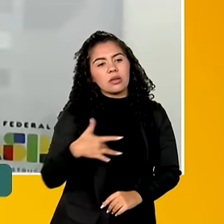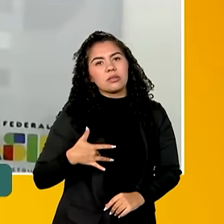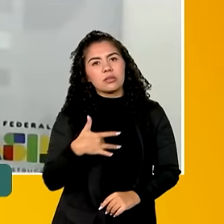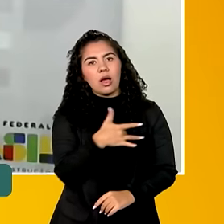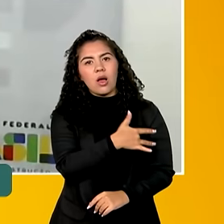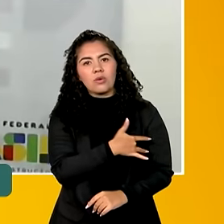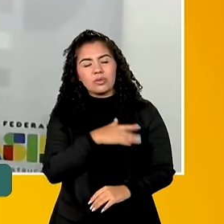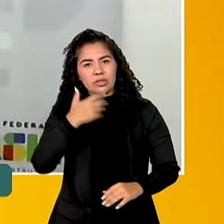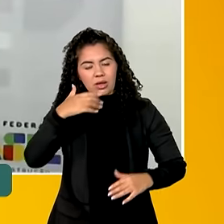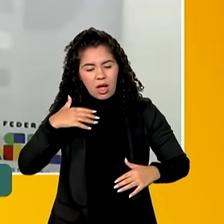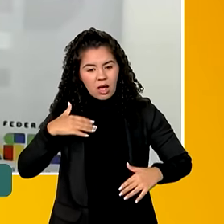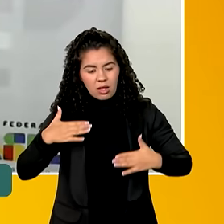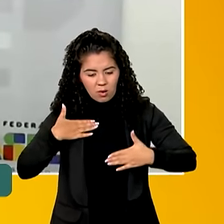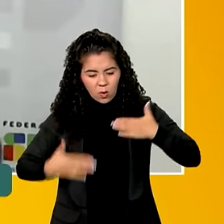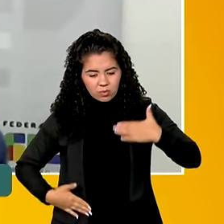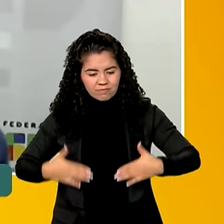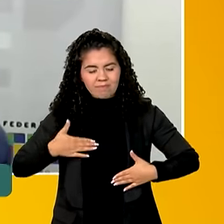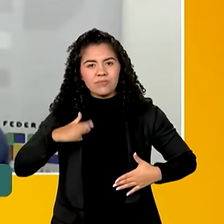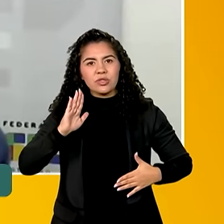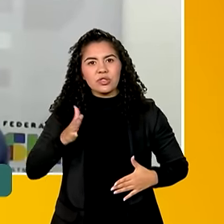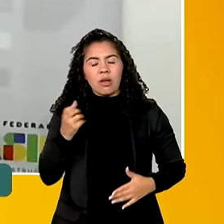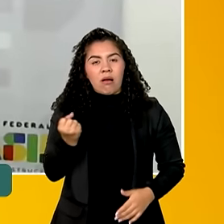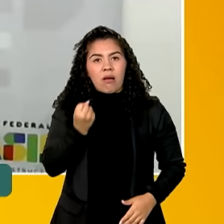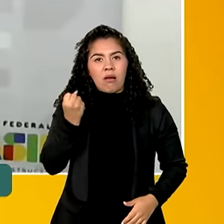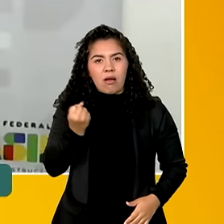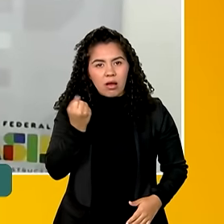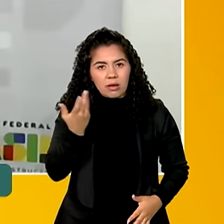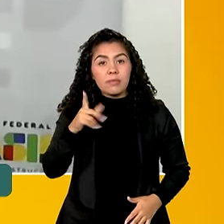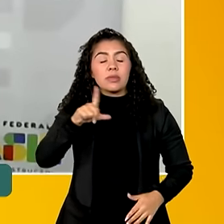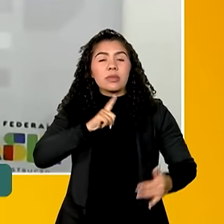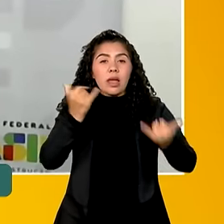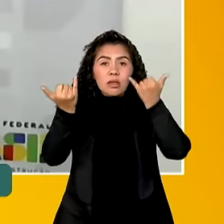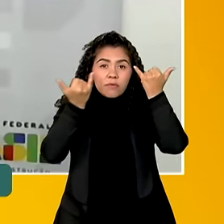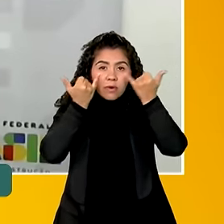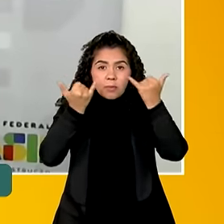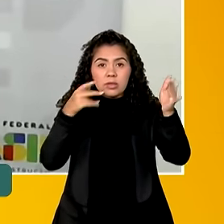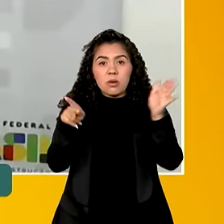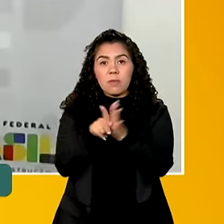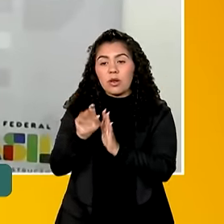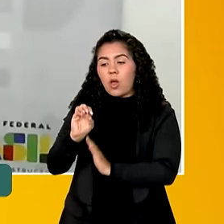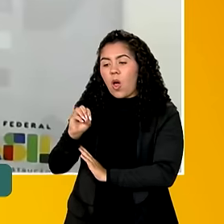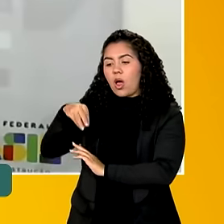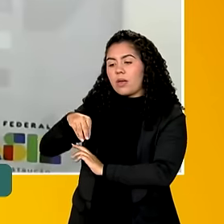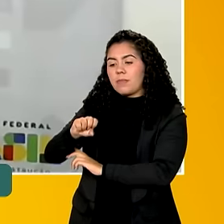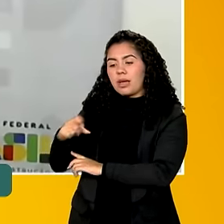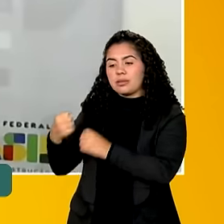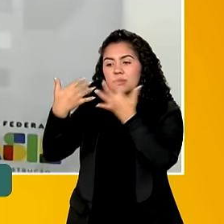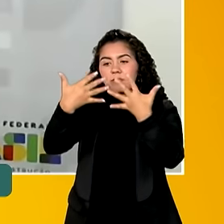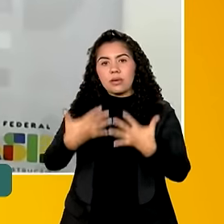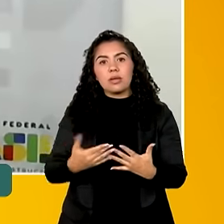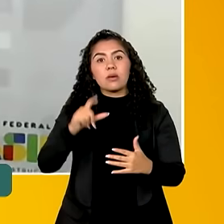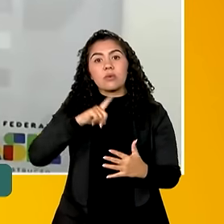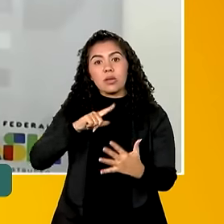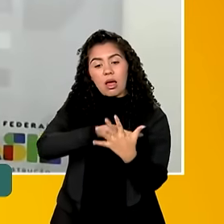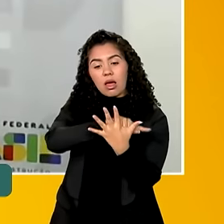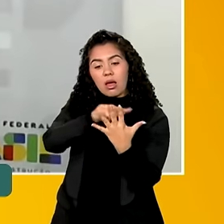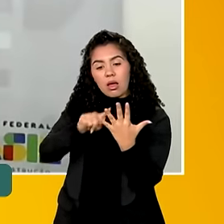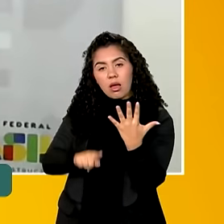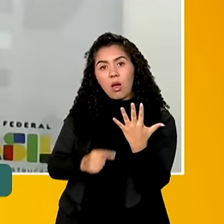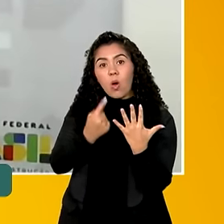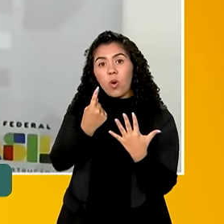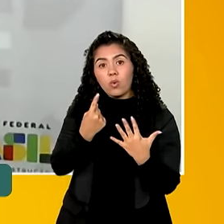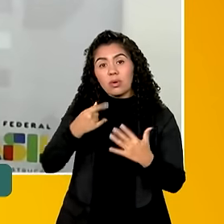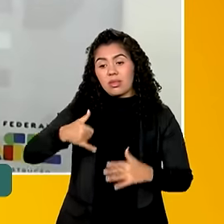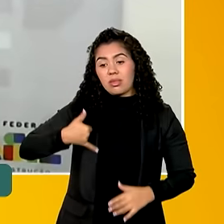comprometido. Tem um dado da Organização Mundial de Saúde que mostra que um a cada cinco homens morrem antes dos